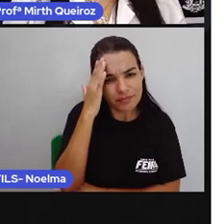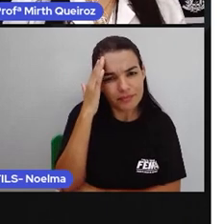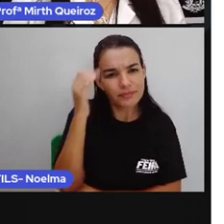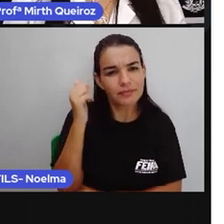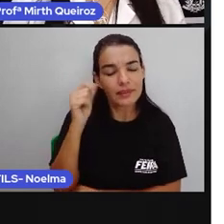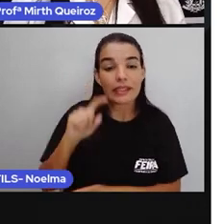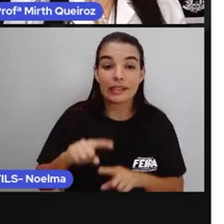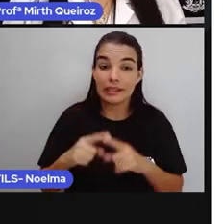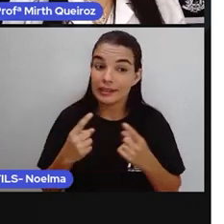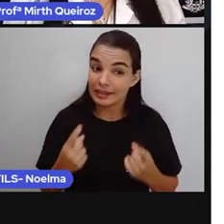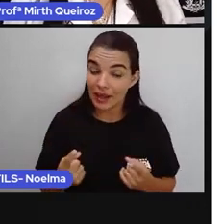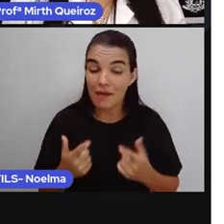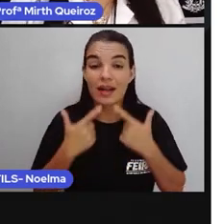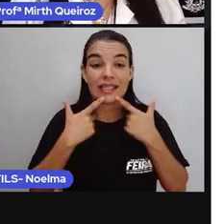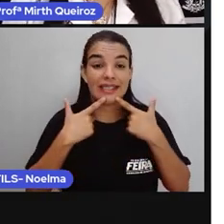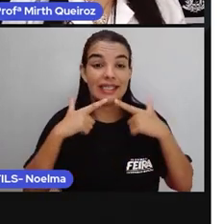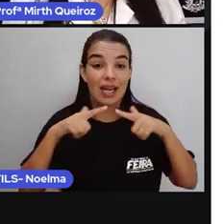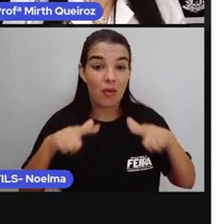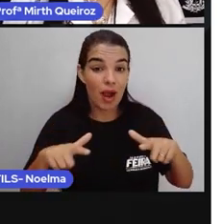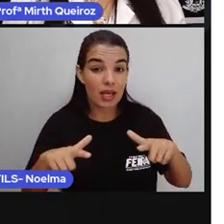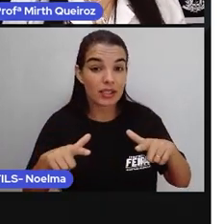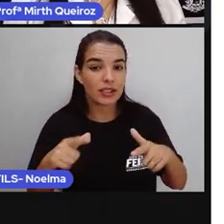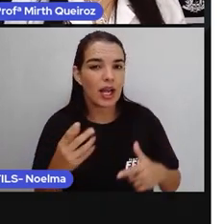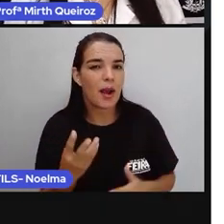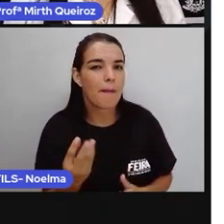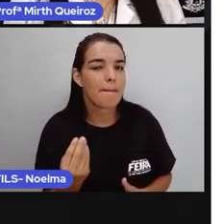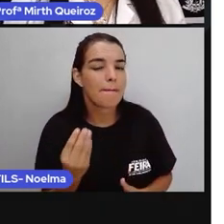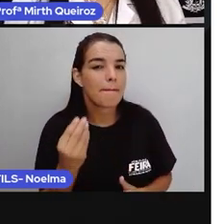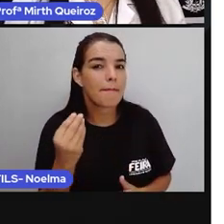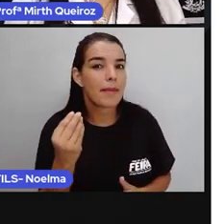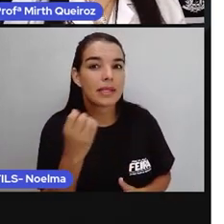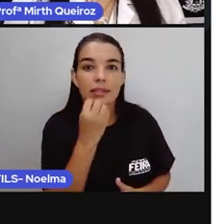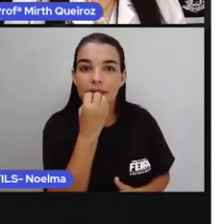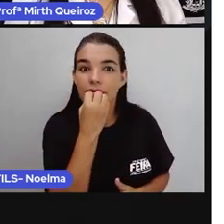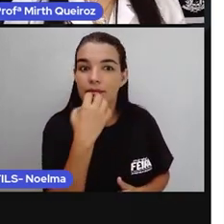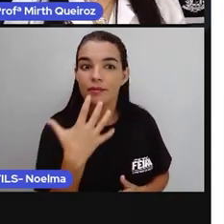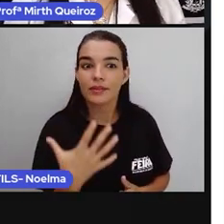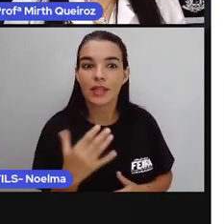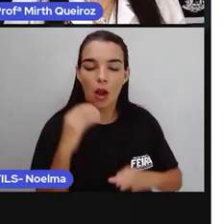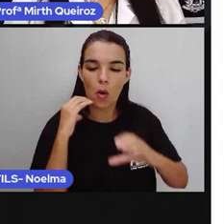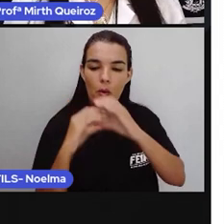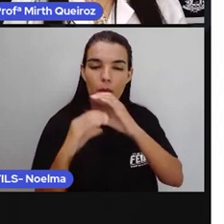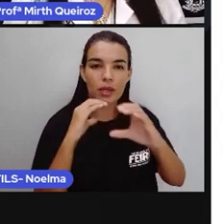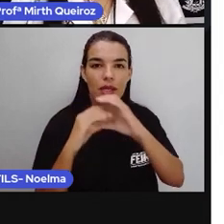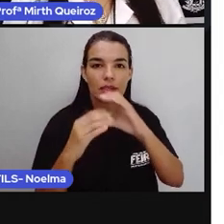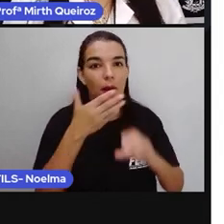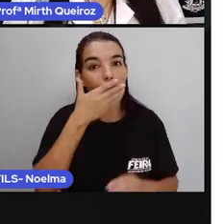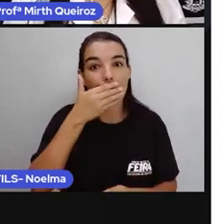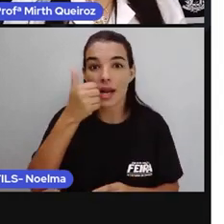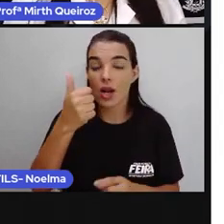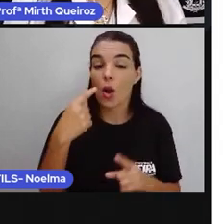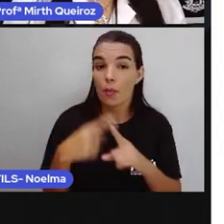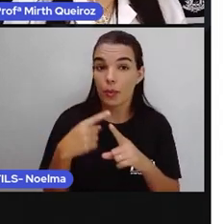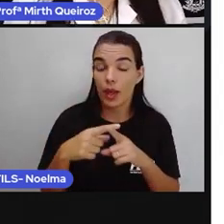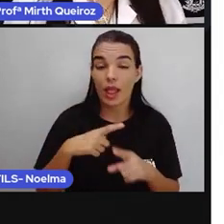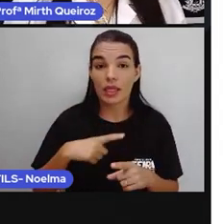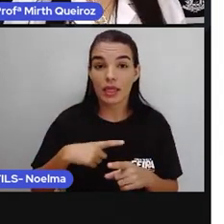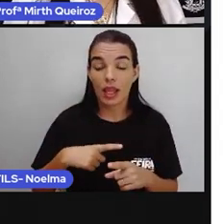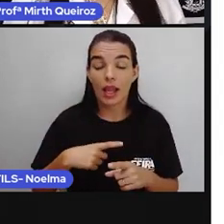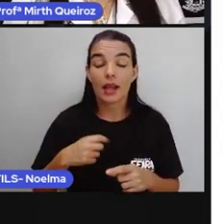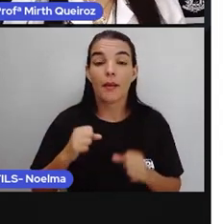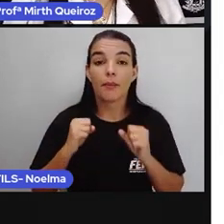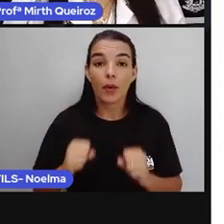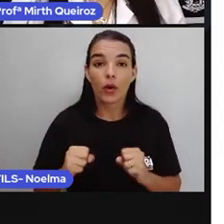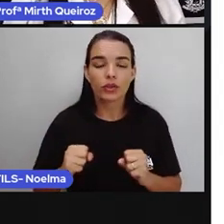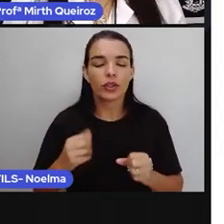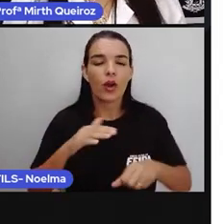Pois é. A linguagem é um dos mais eficientes meios de comunicação, pois ela nos permite interagir